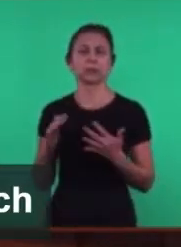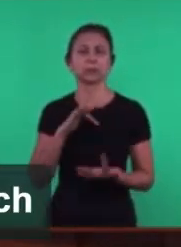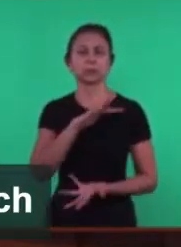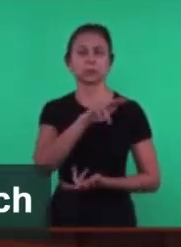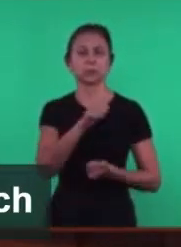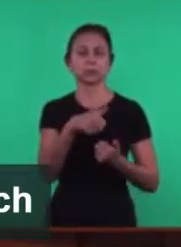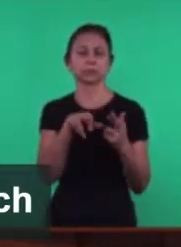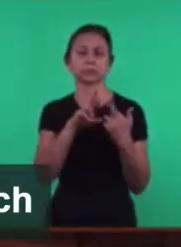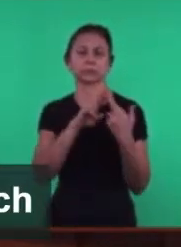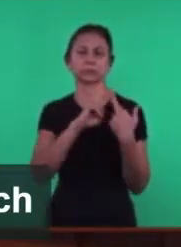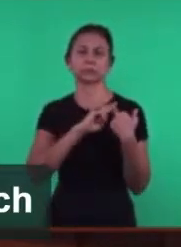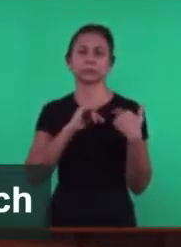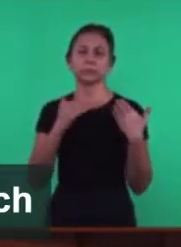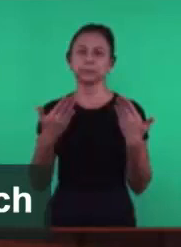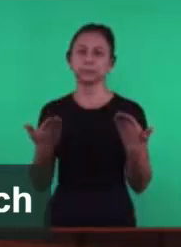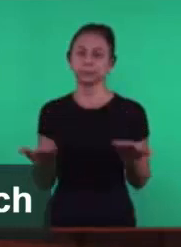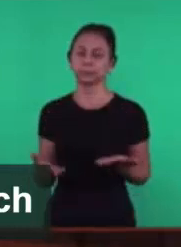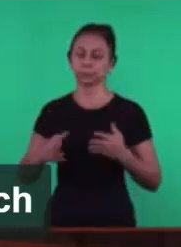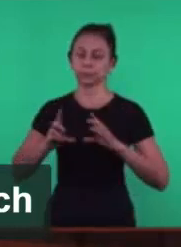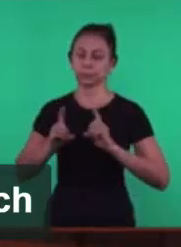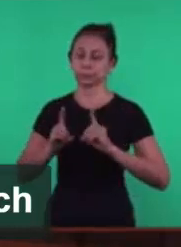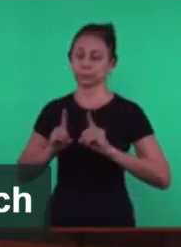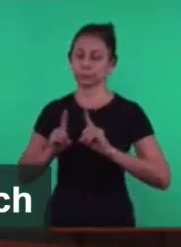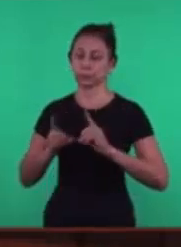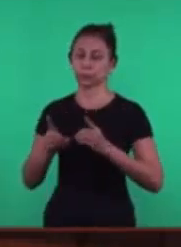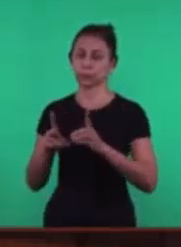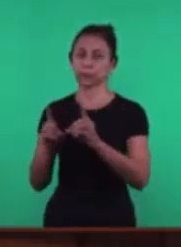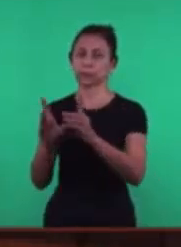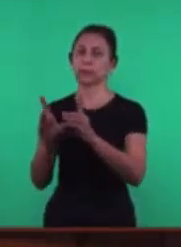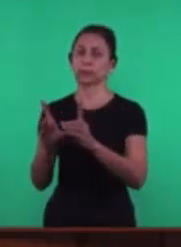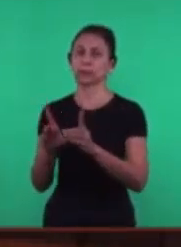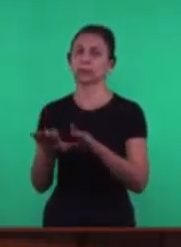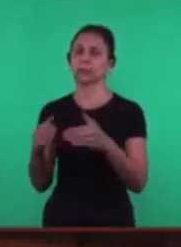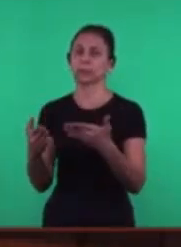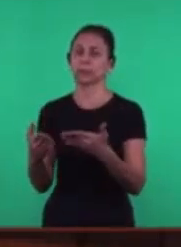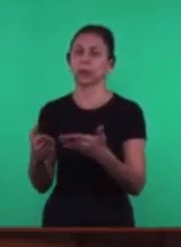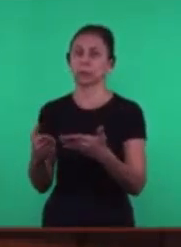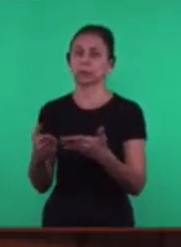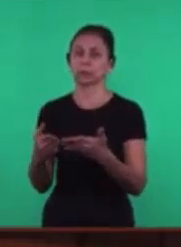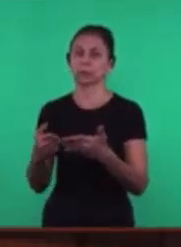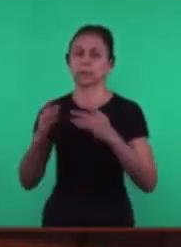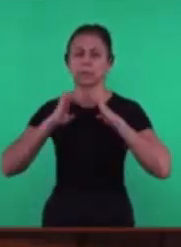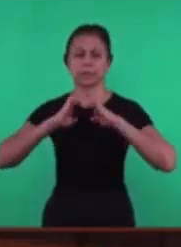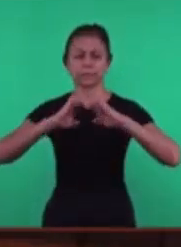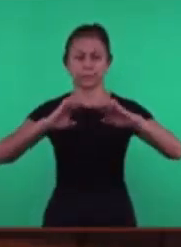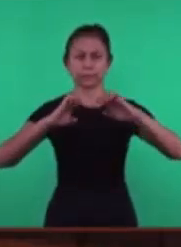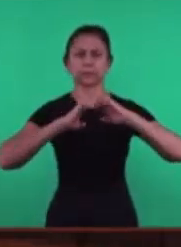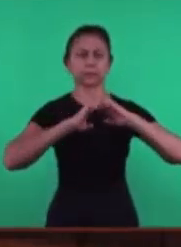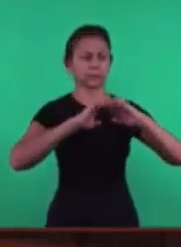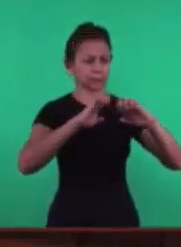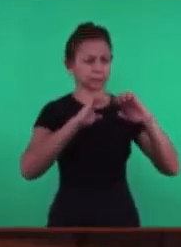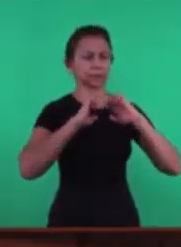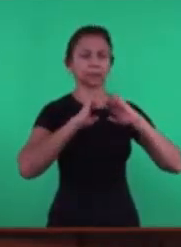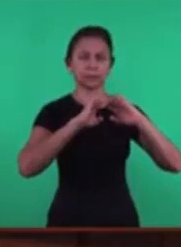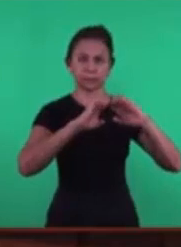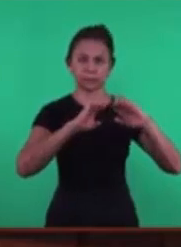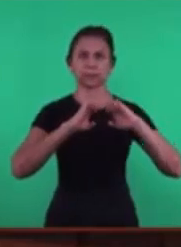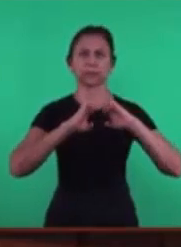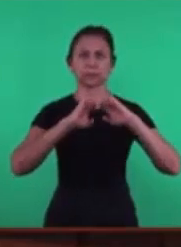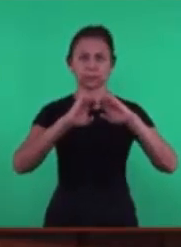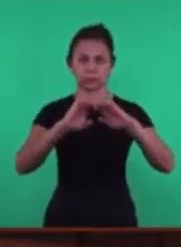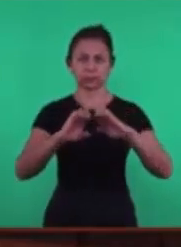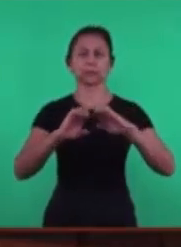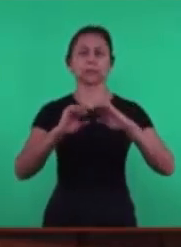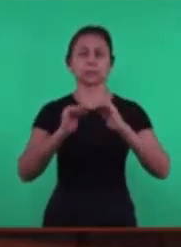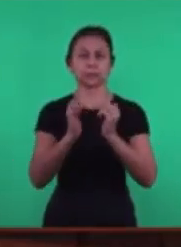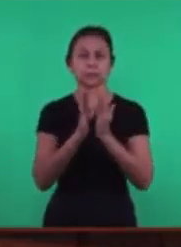Apostólica Era essa A função Da igreja Era Semear Semear Era Semear A palavra